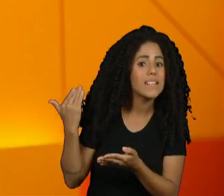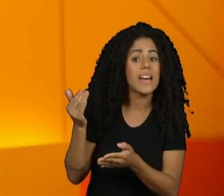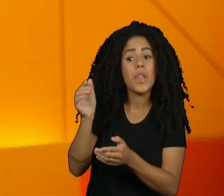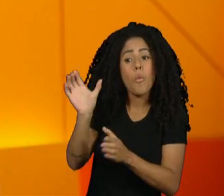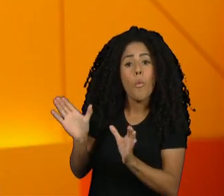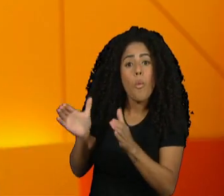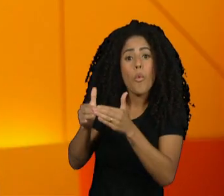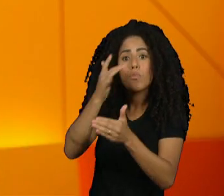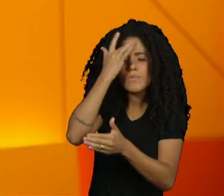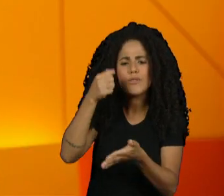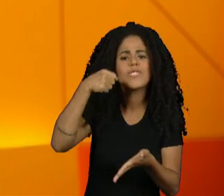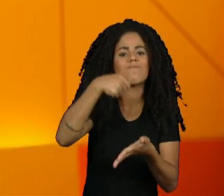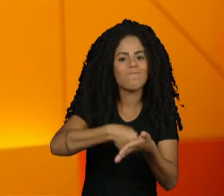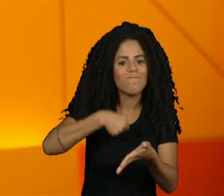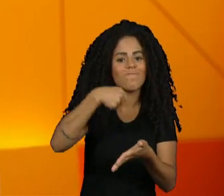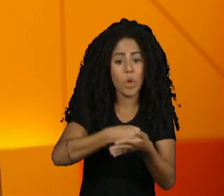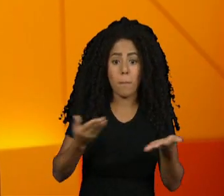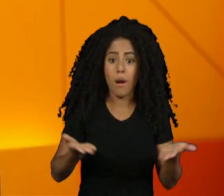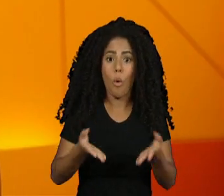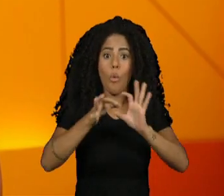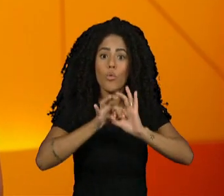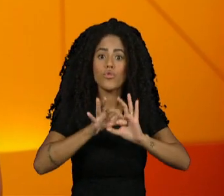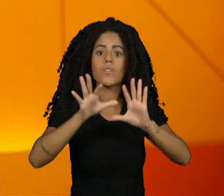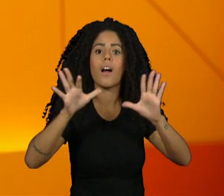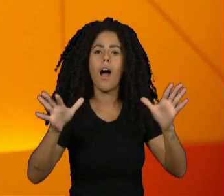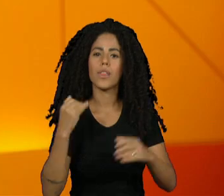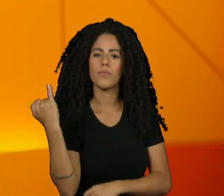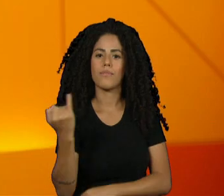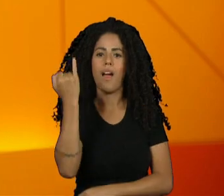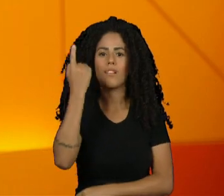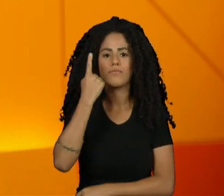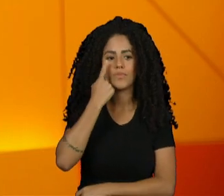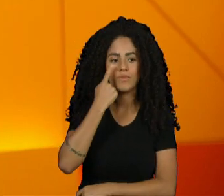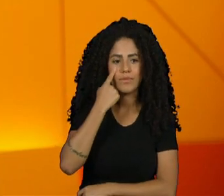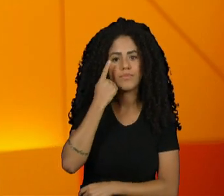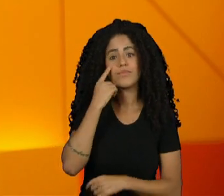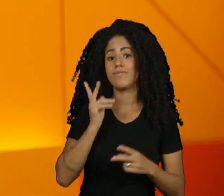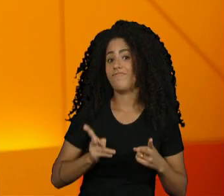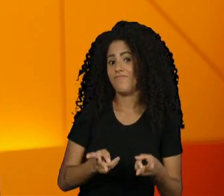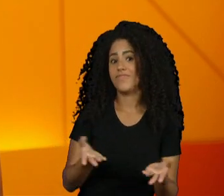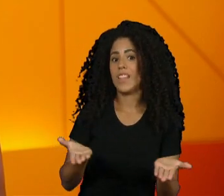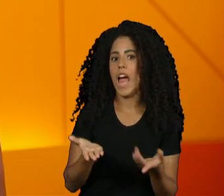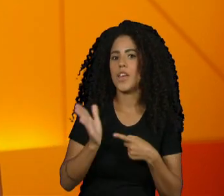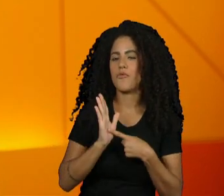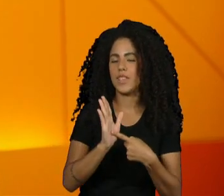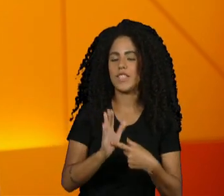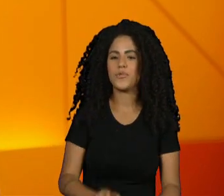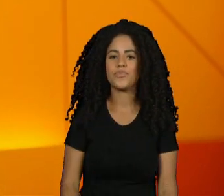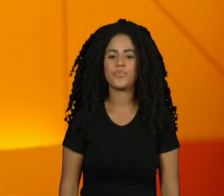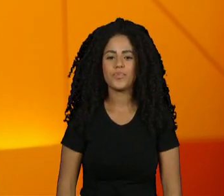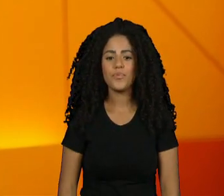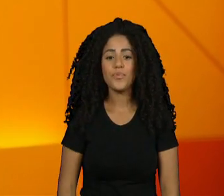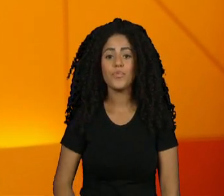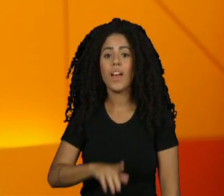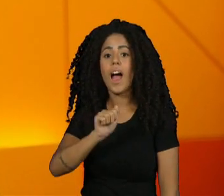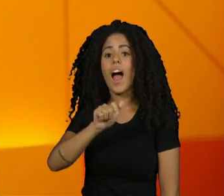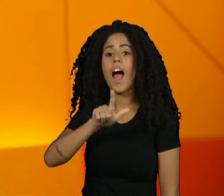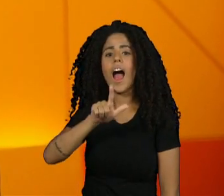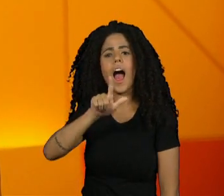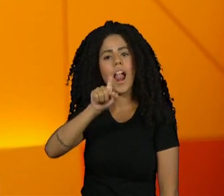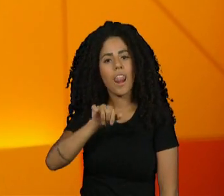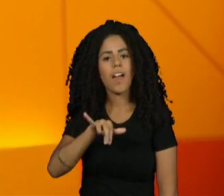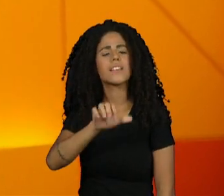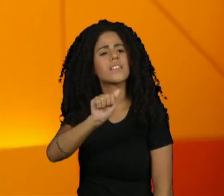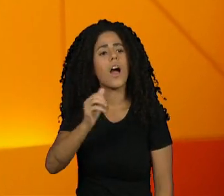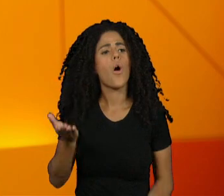muito longa, importante, que a gente vai falar dela aqui hoje. Alexia, e esse dia é